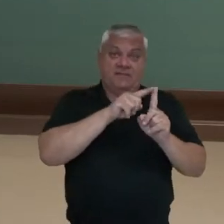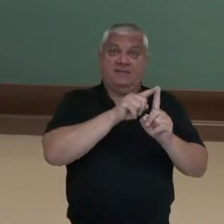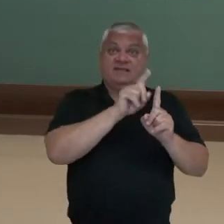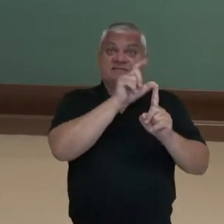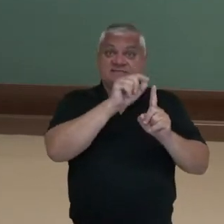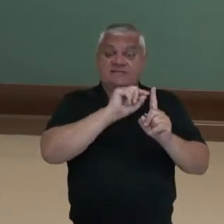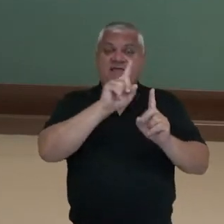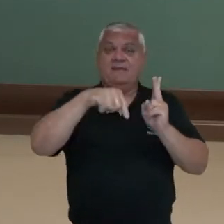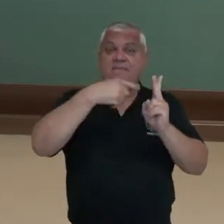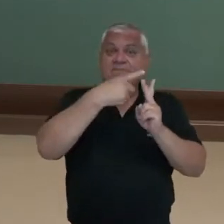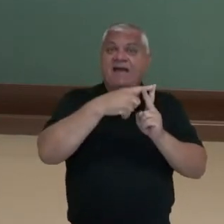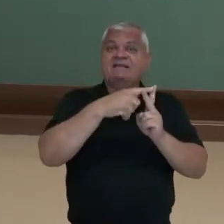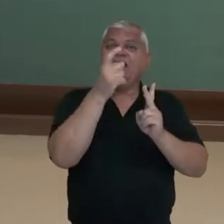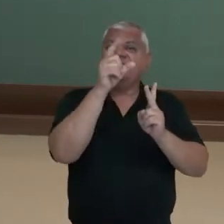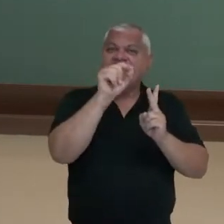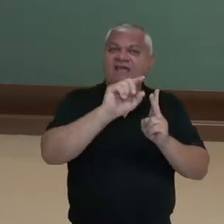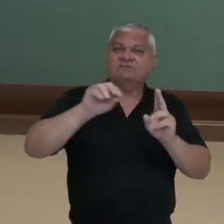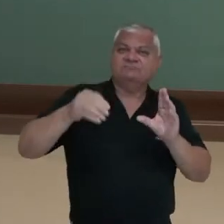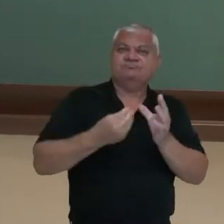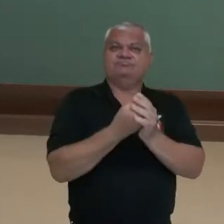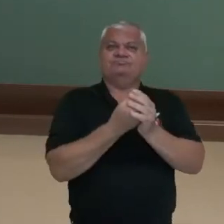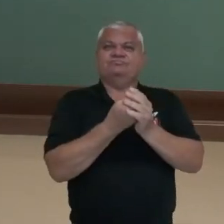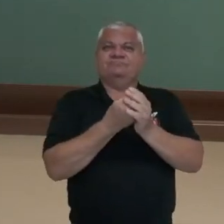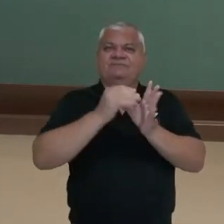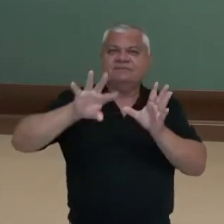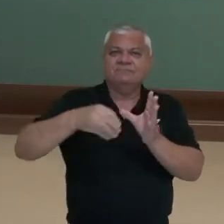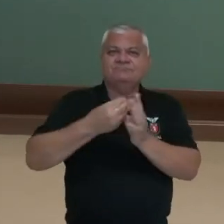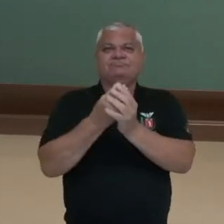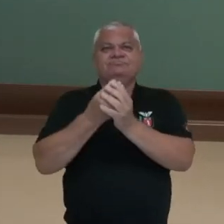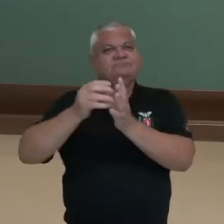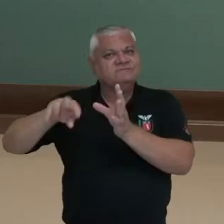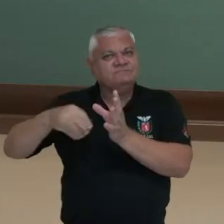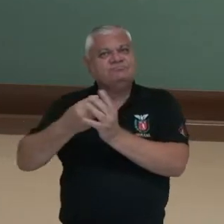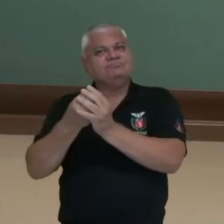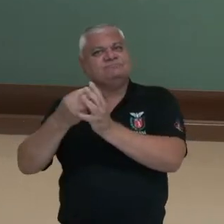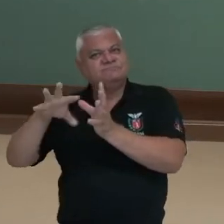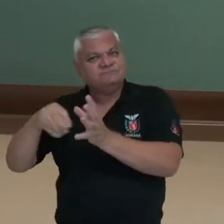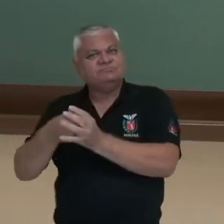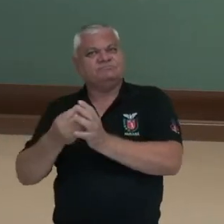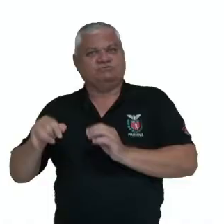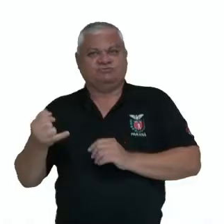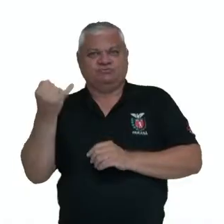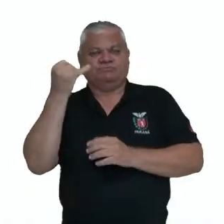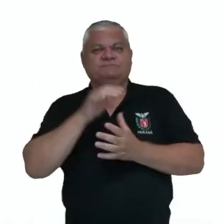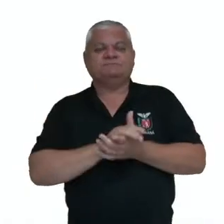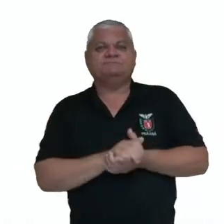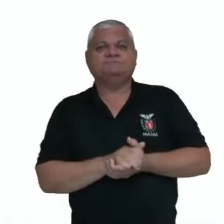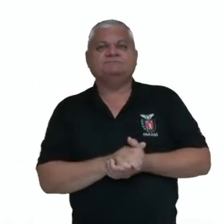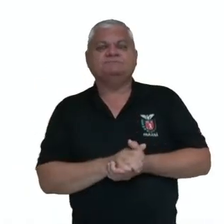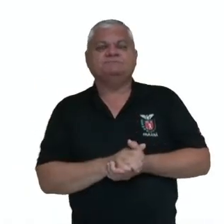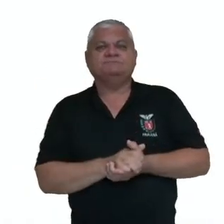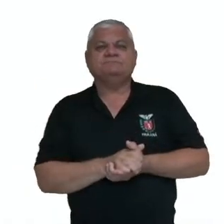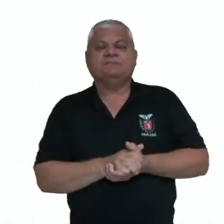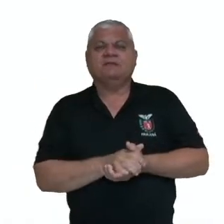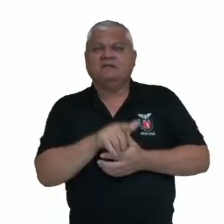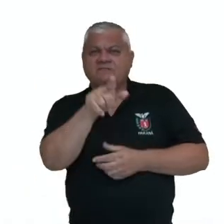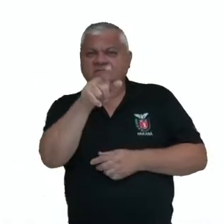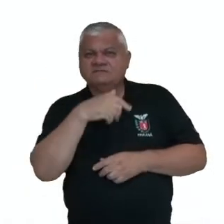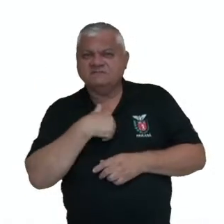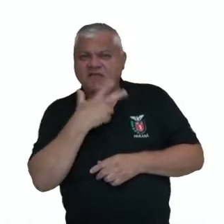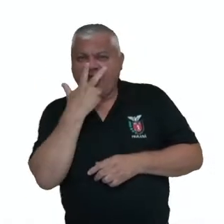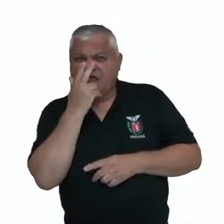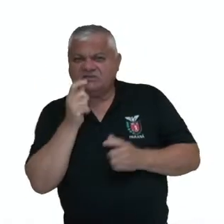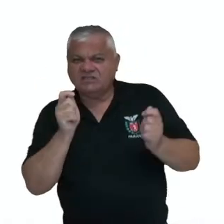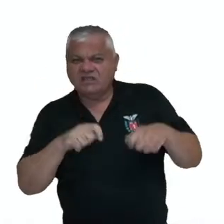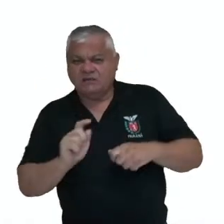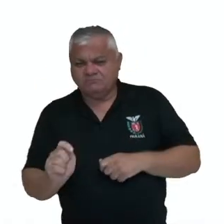10, então vai ser juros sobre 110, ou seja, juros sobre juros. Vocês acham que podemos nos